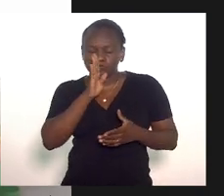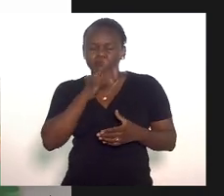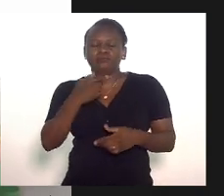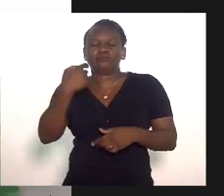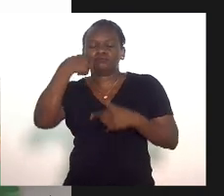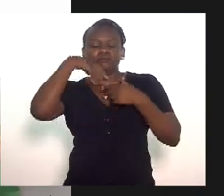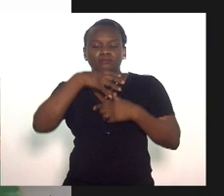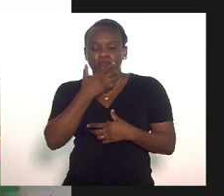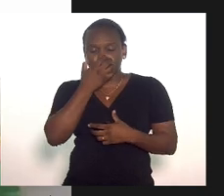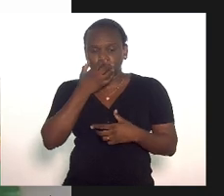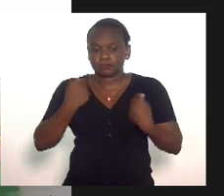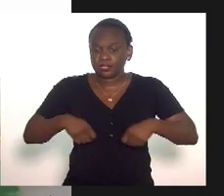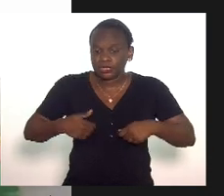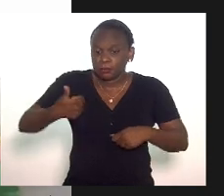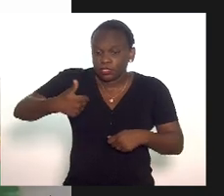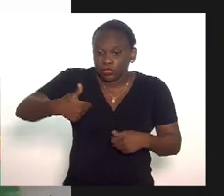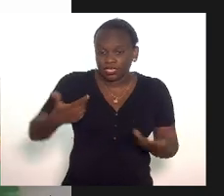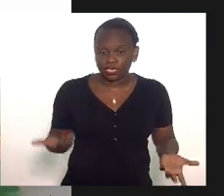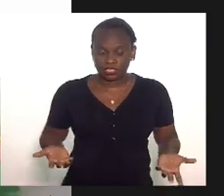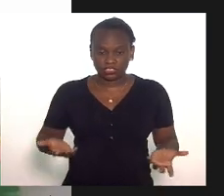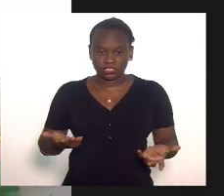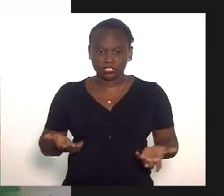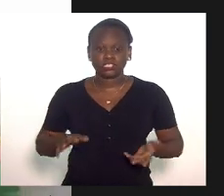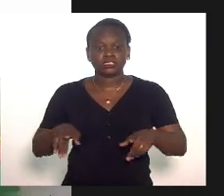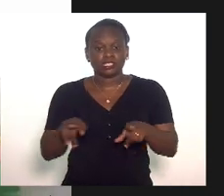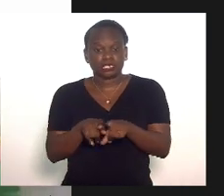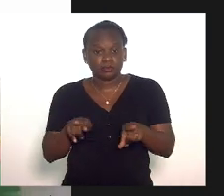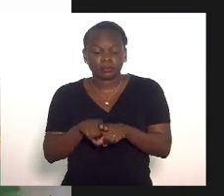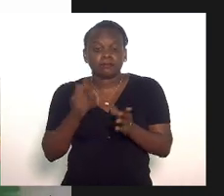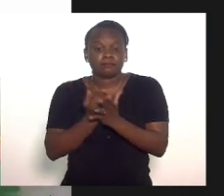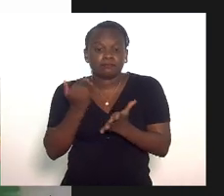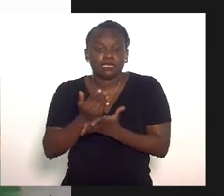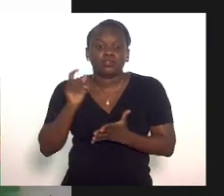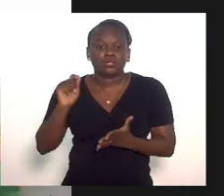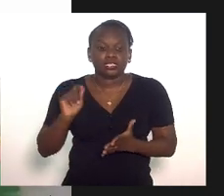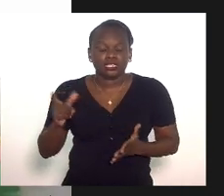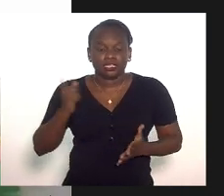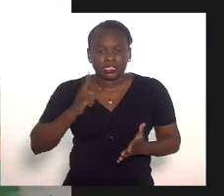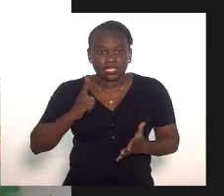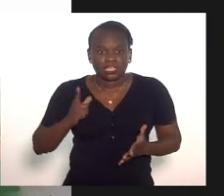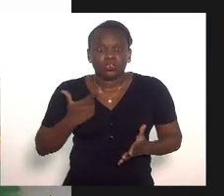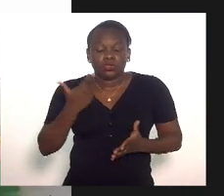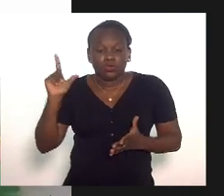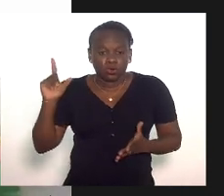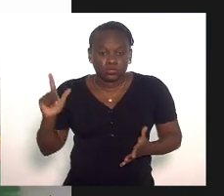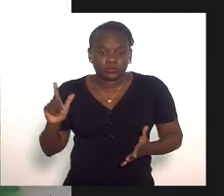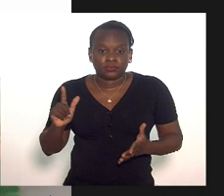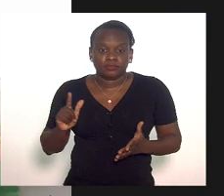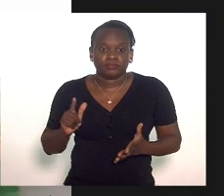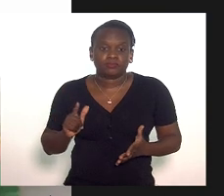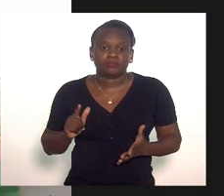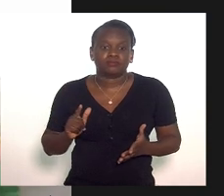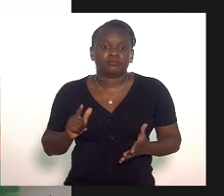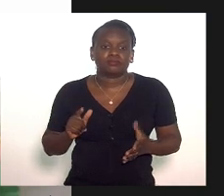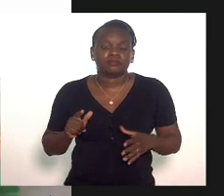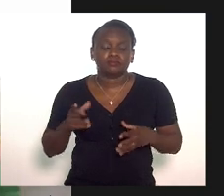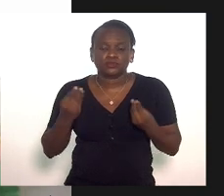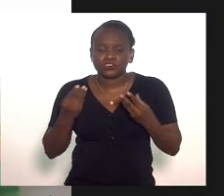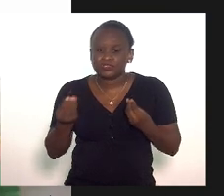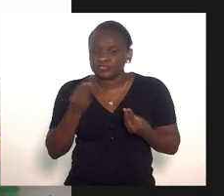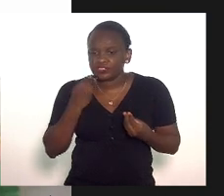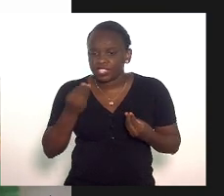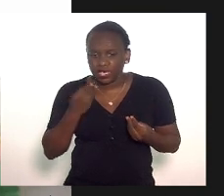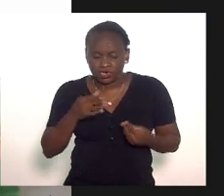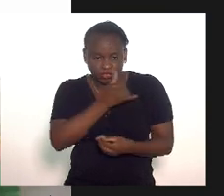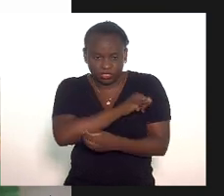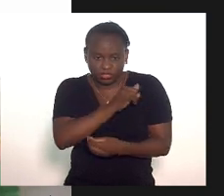deveria ter uma priorização e para além disso a gente tem aí uma situação de muita fragilidade